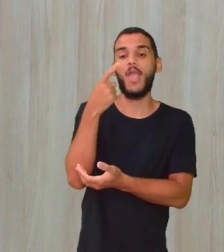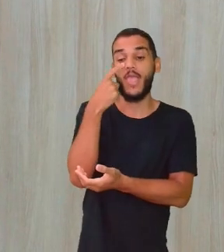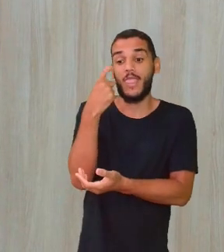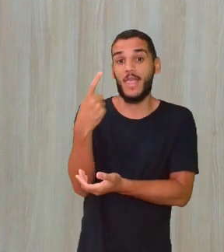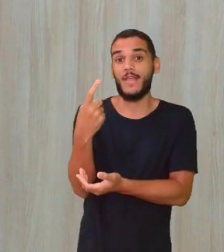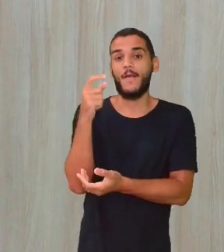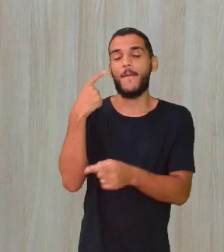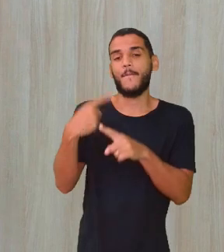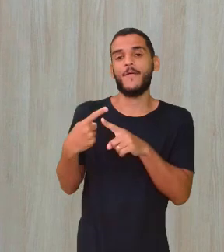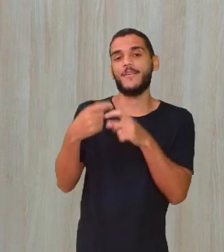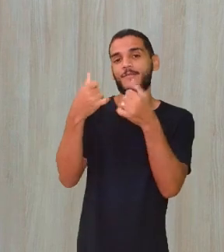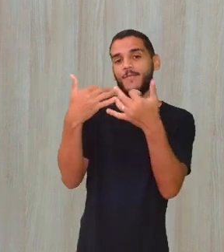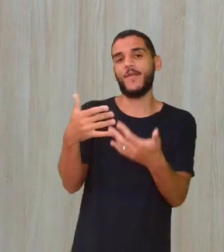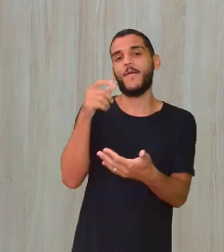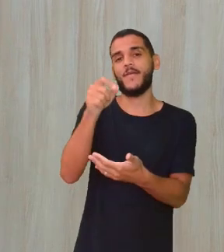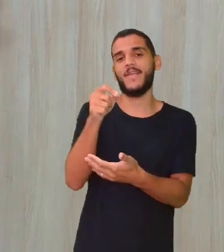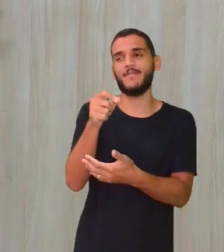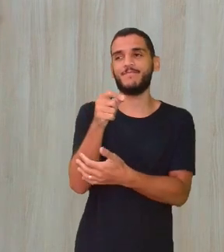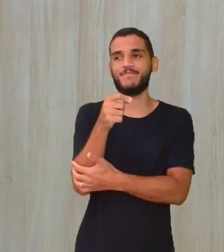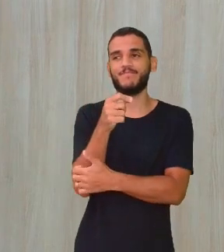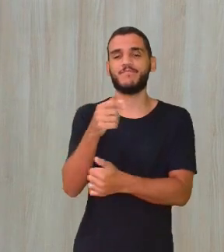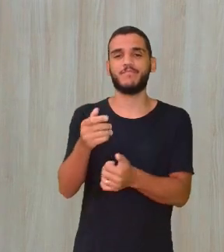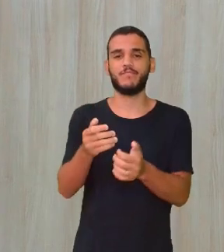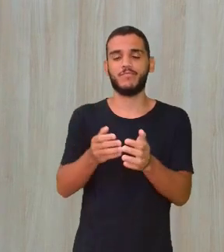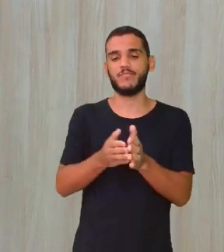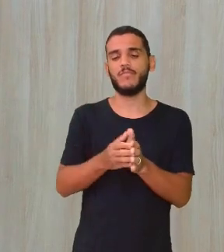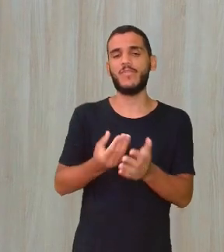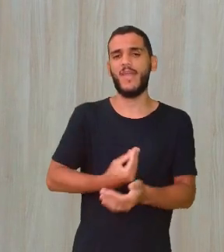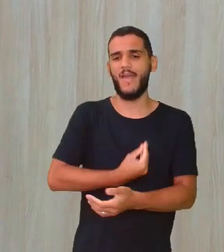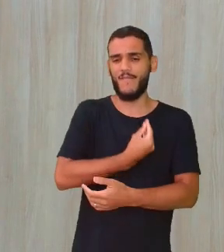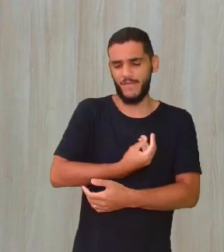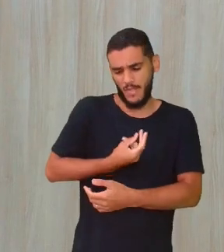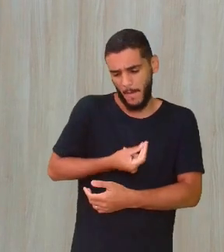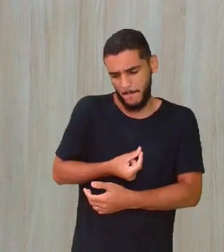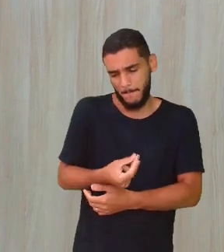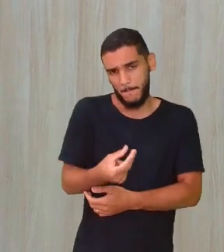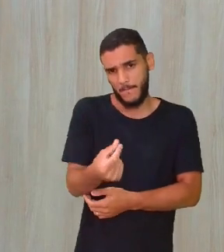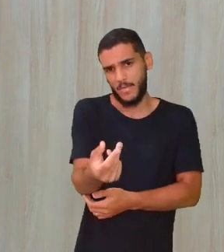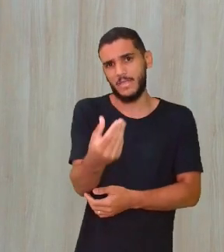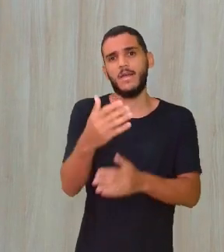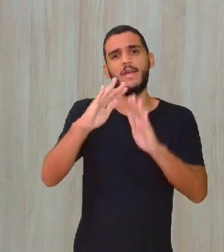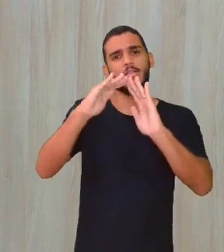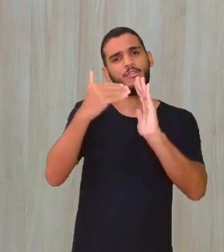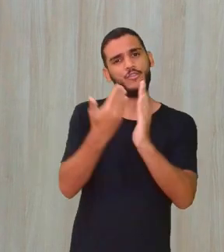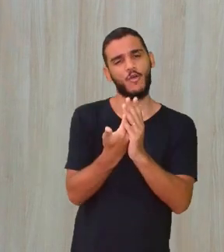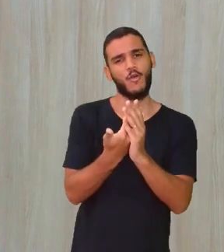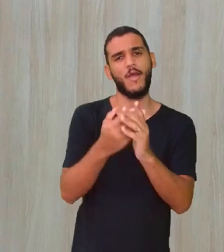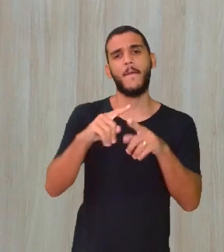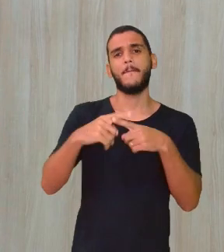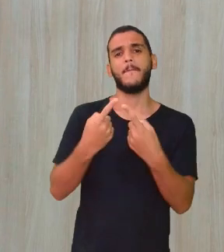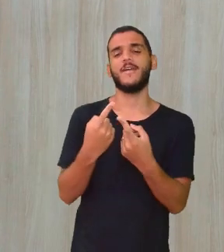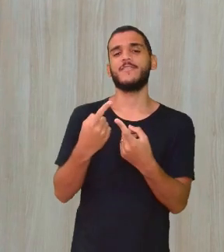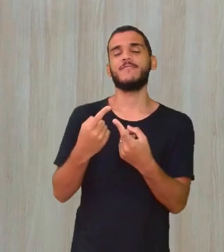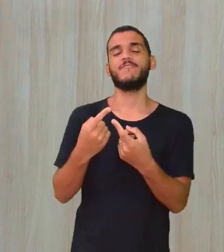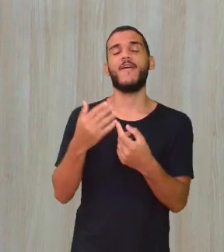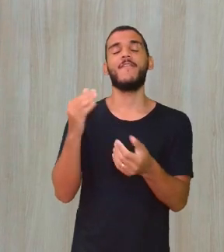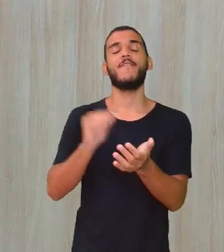fala do seu percurso escolar e a gente viu que há uma ausência de um estudo formal.